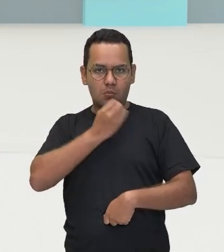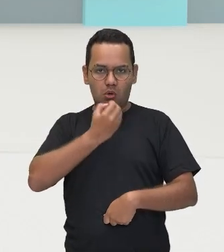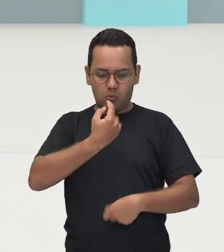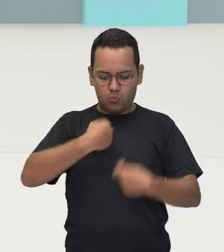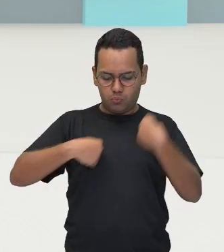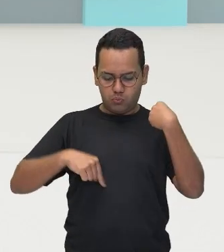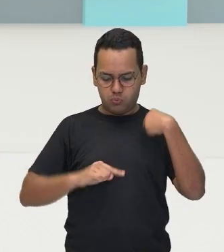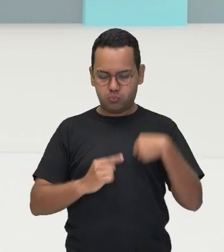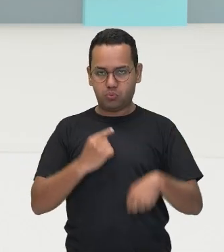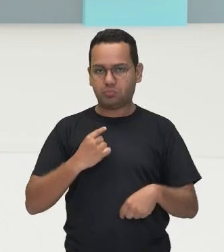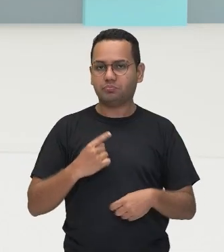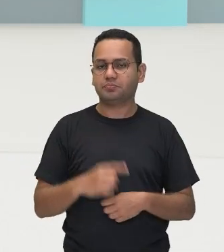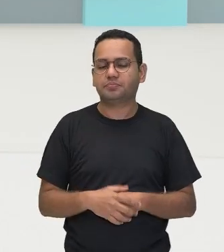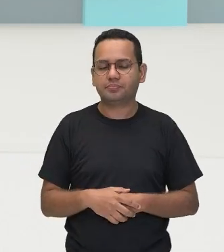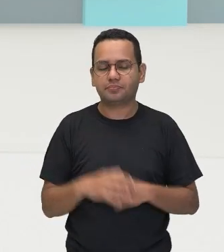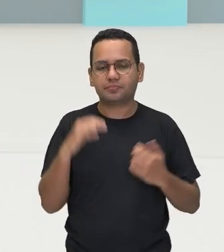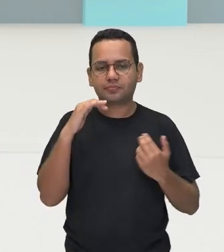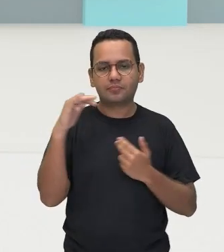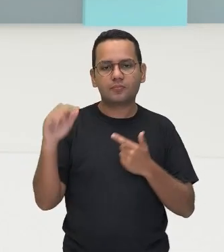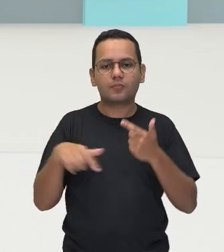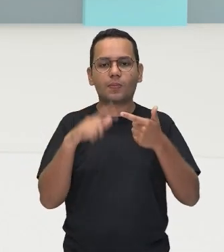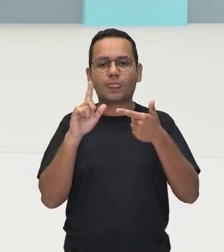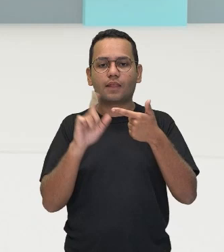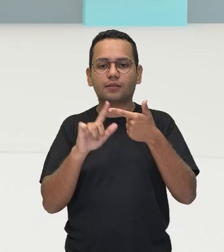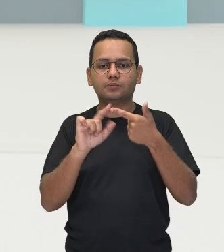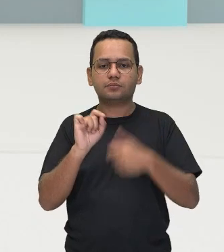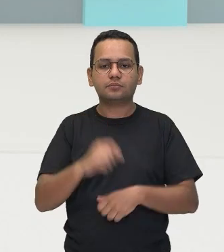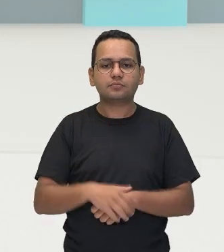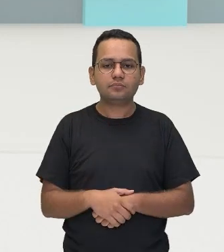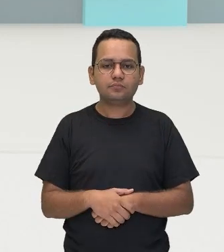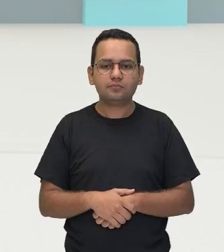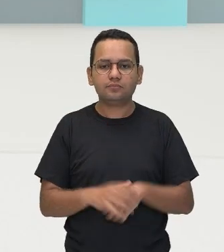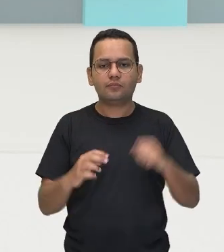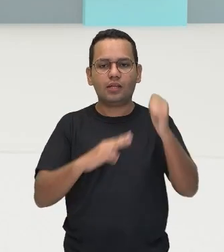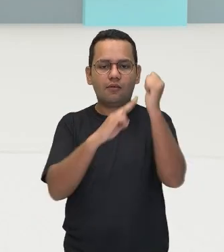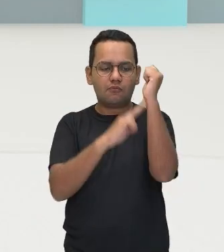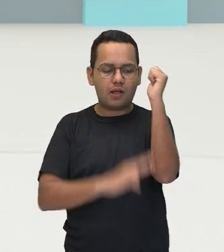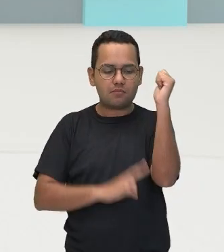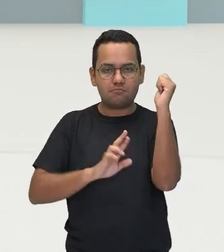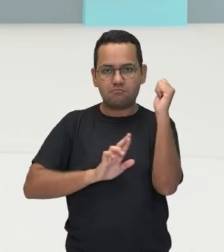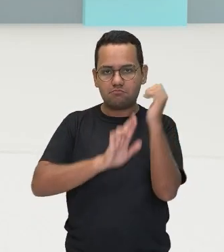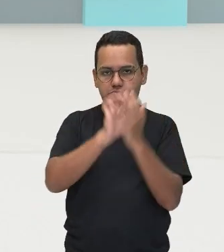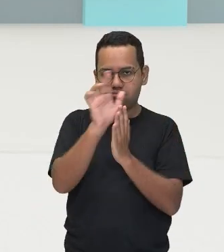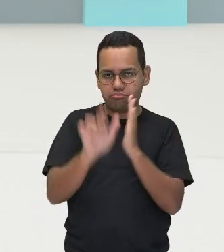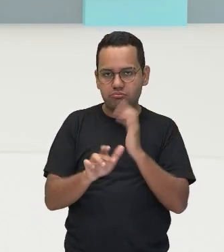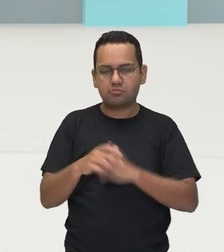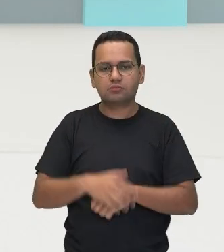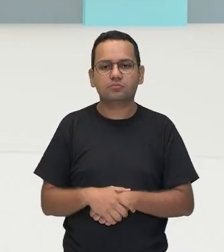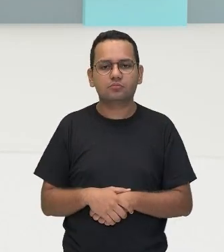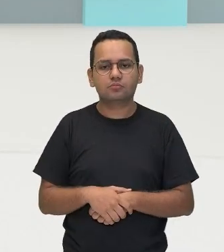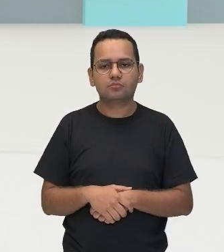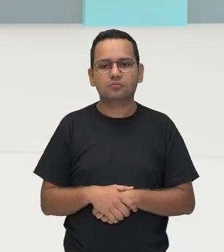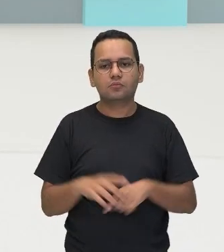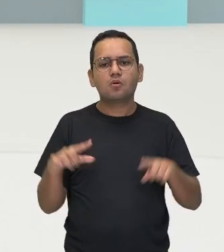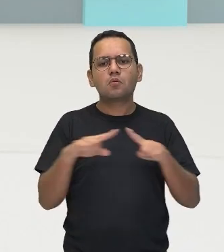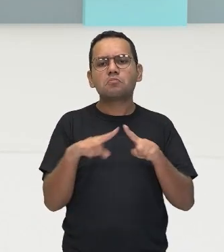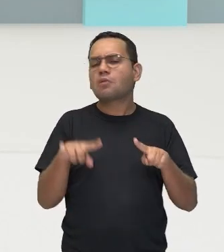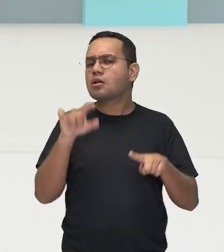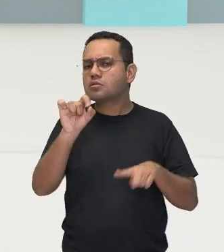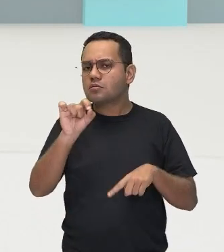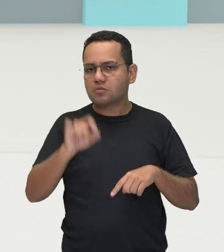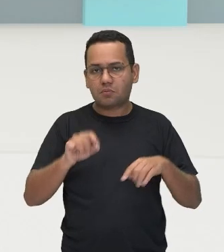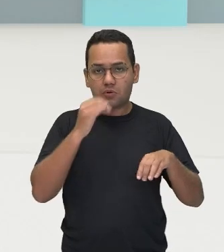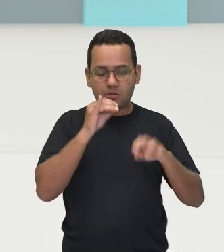coração. Nós também vimos aí os vasos sanguíneos, que eles são divididos aí, são tubos por onde o sangue passa.